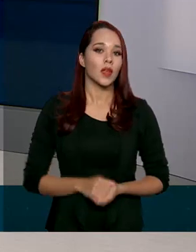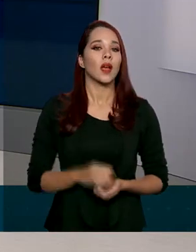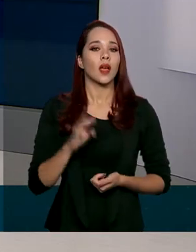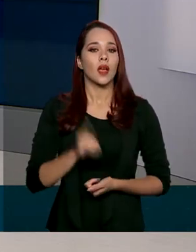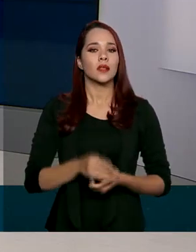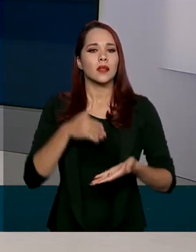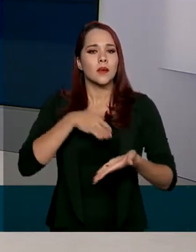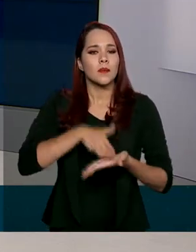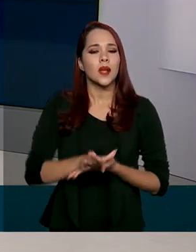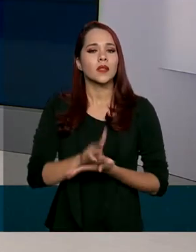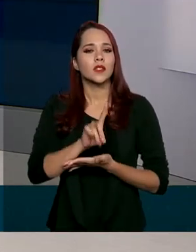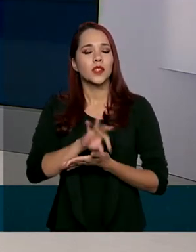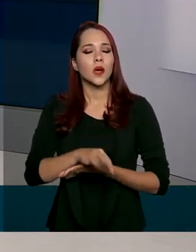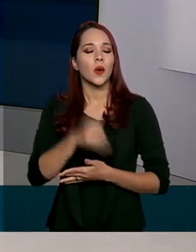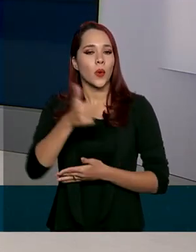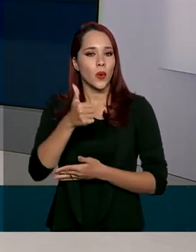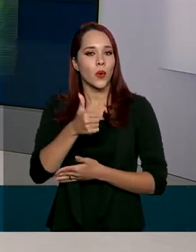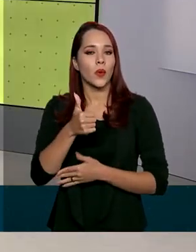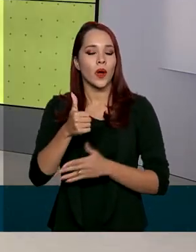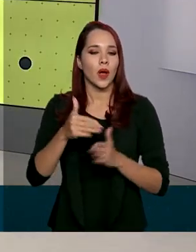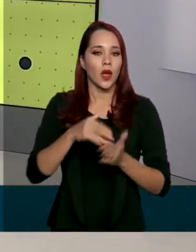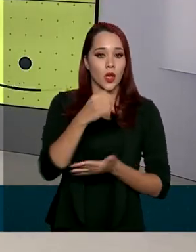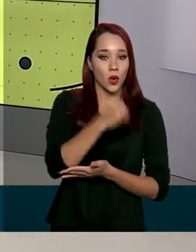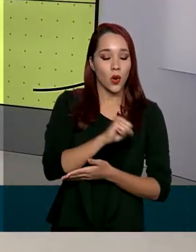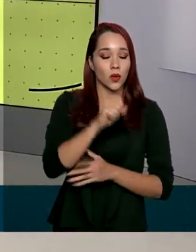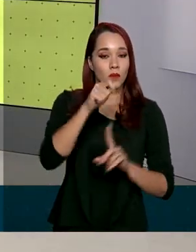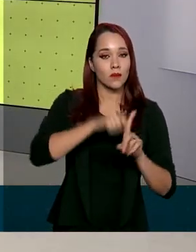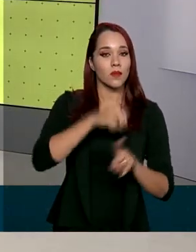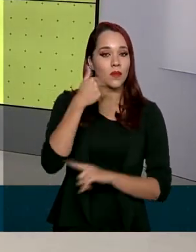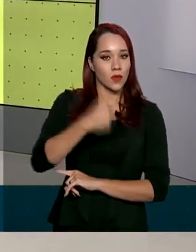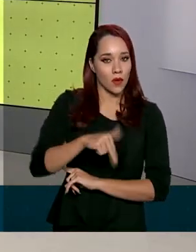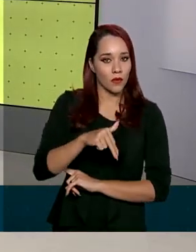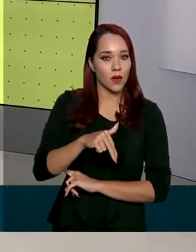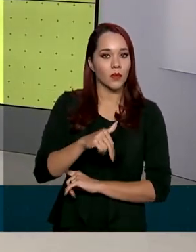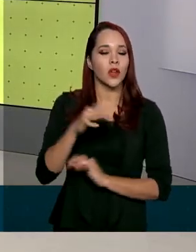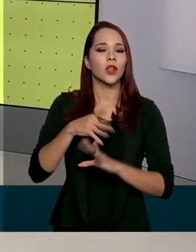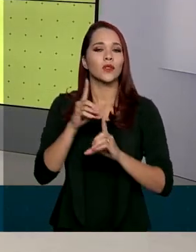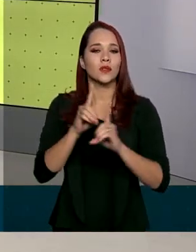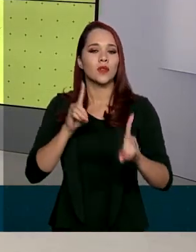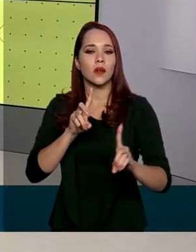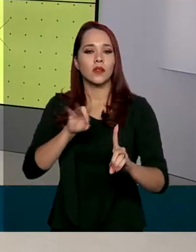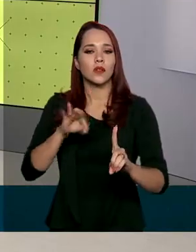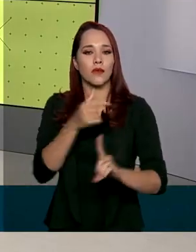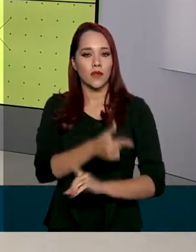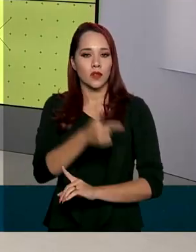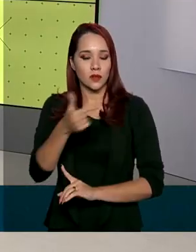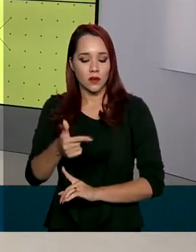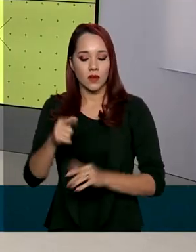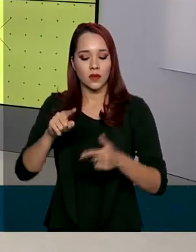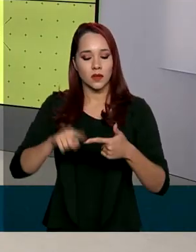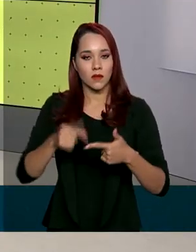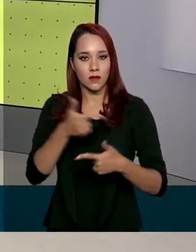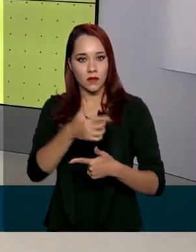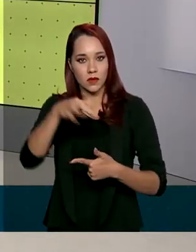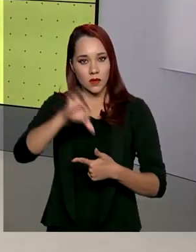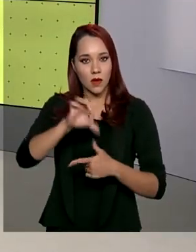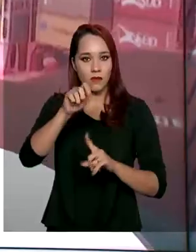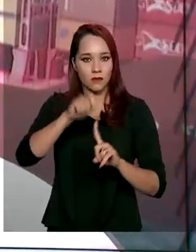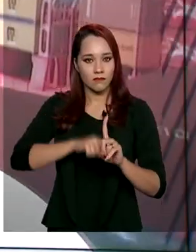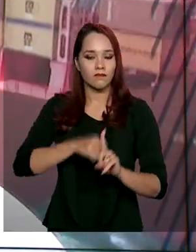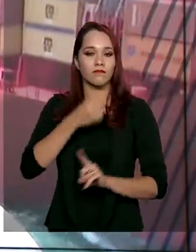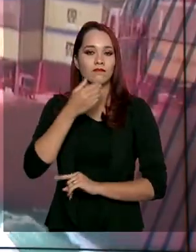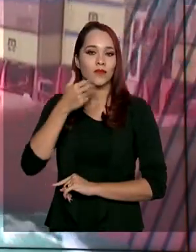aplicada nos dias 1º e 8º de novembro e a versão digital em 22 e 29 de novembro.